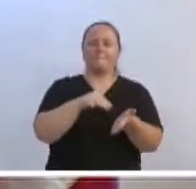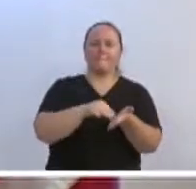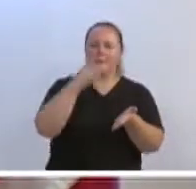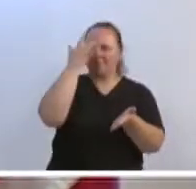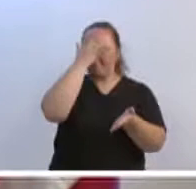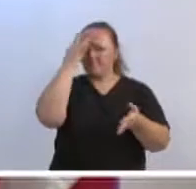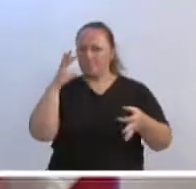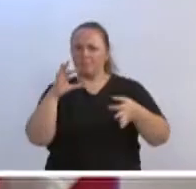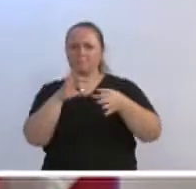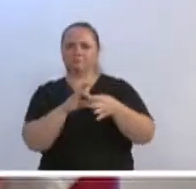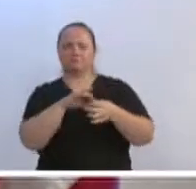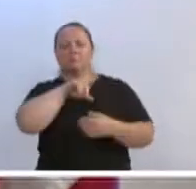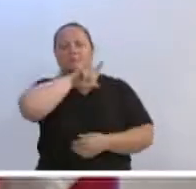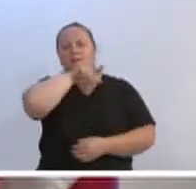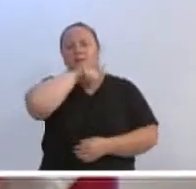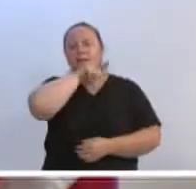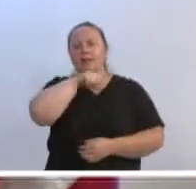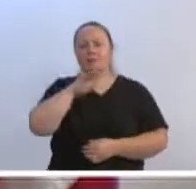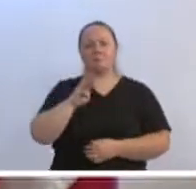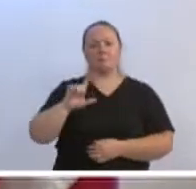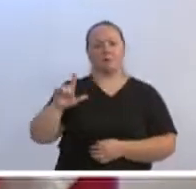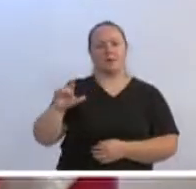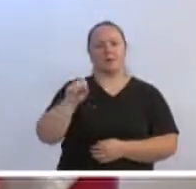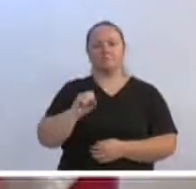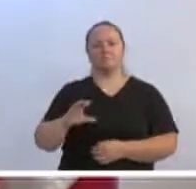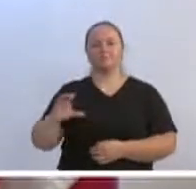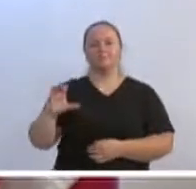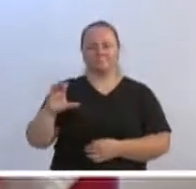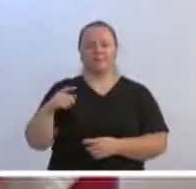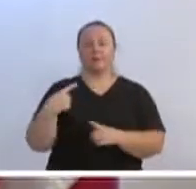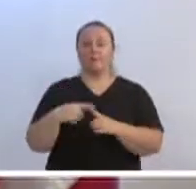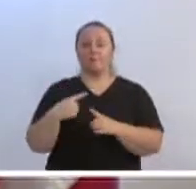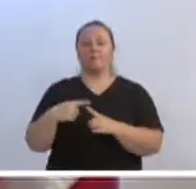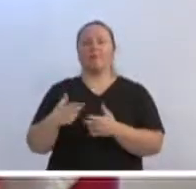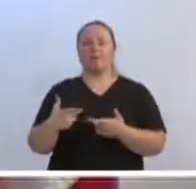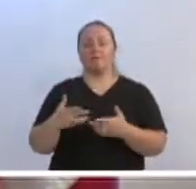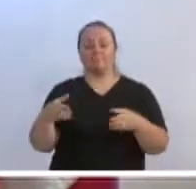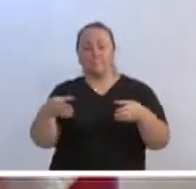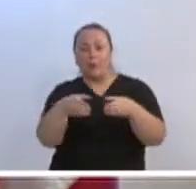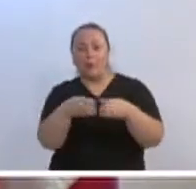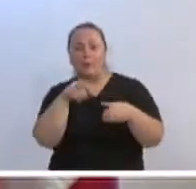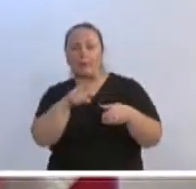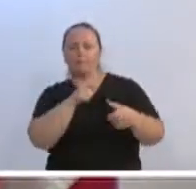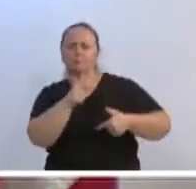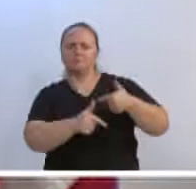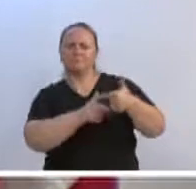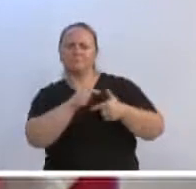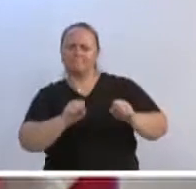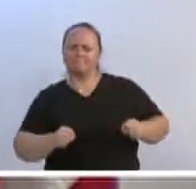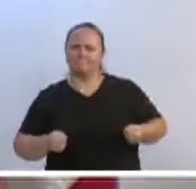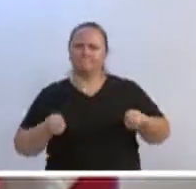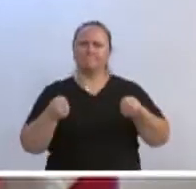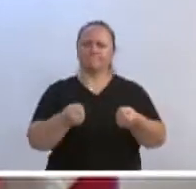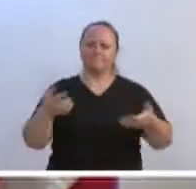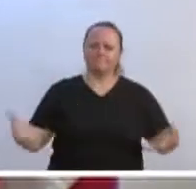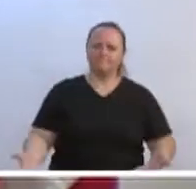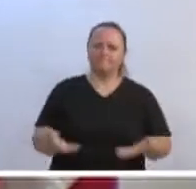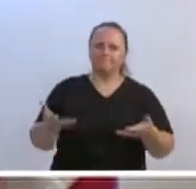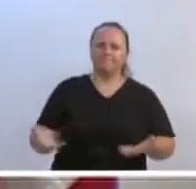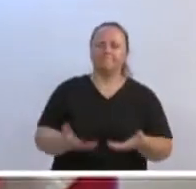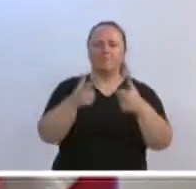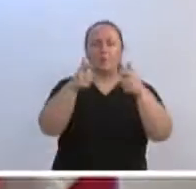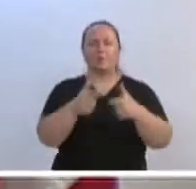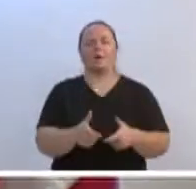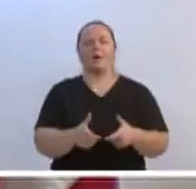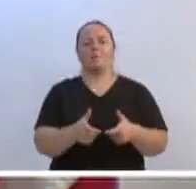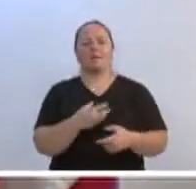de Blumenau, do Estado de Santa Catarina e de todo mundo, que tem trabalhado no sentido de tornar a sociedade um lugar